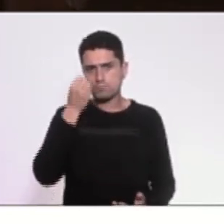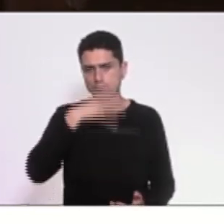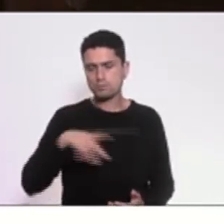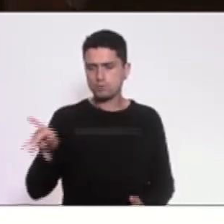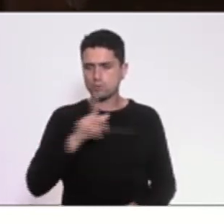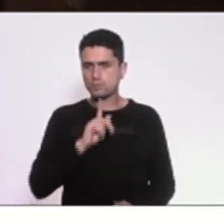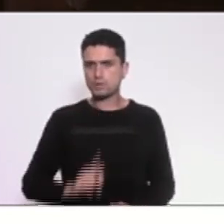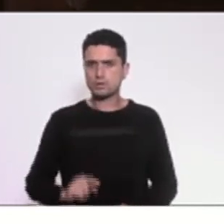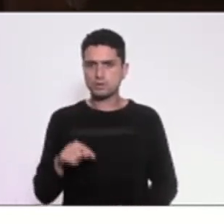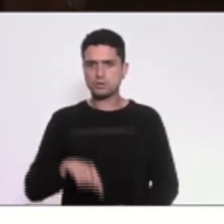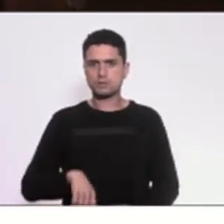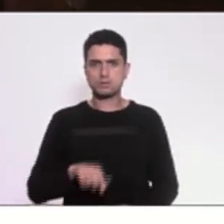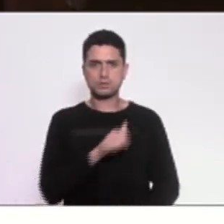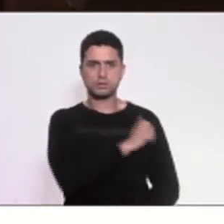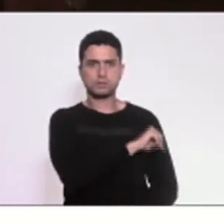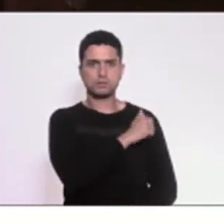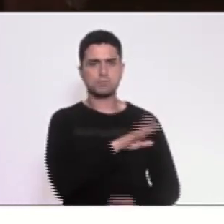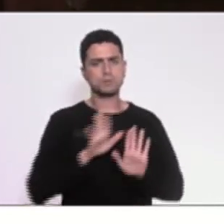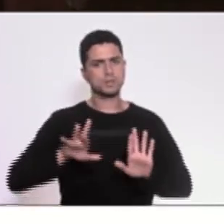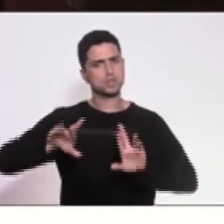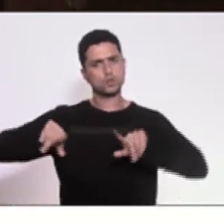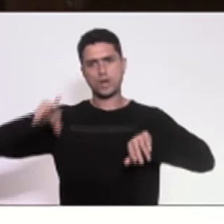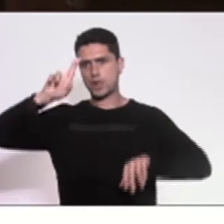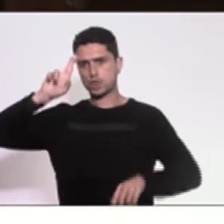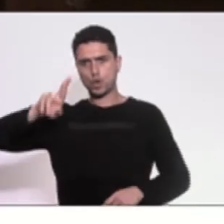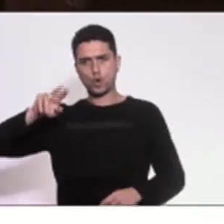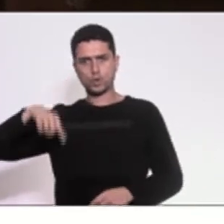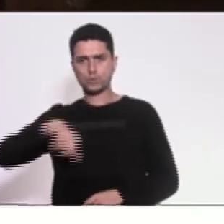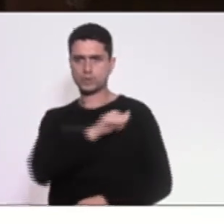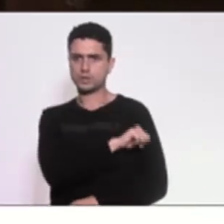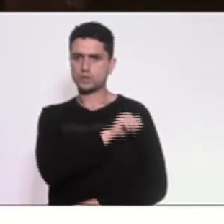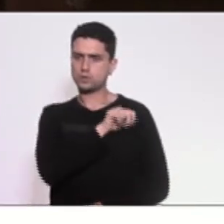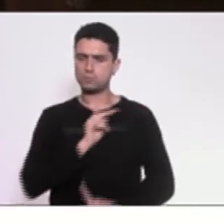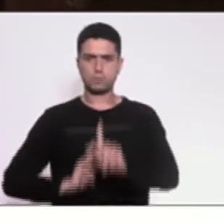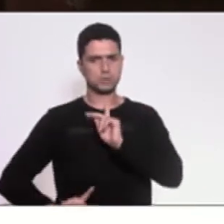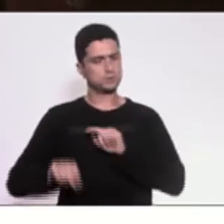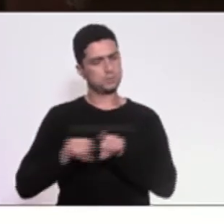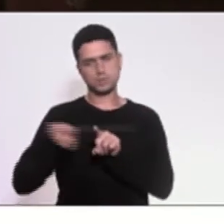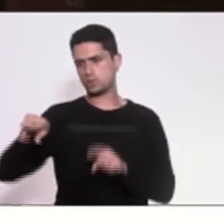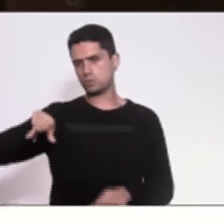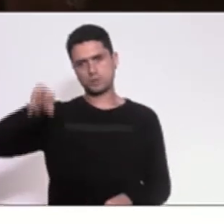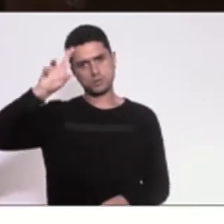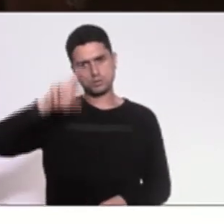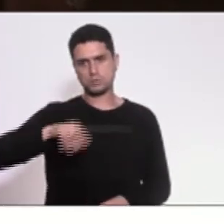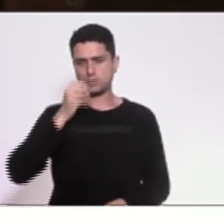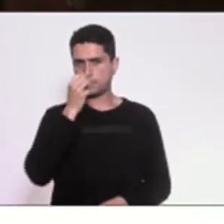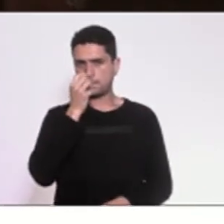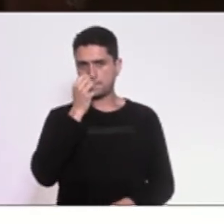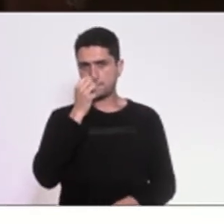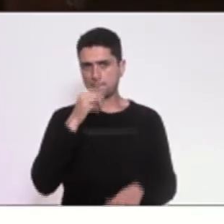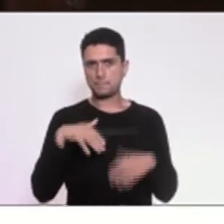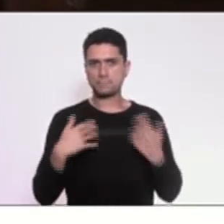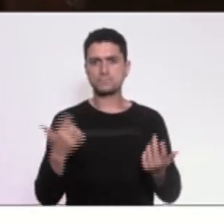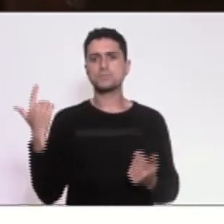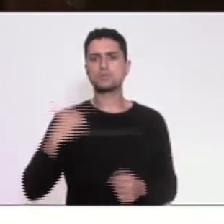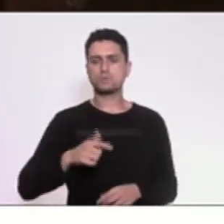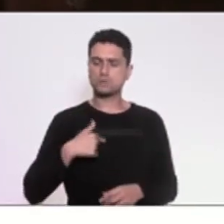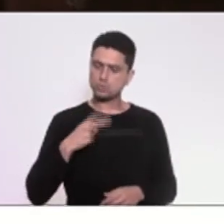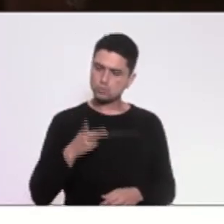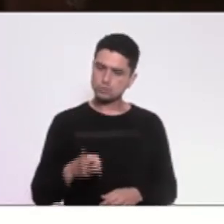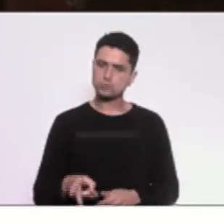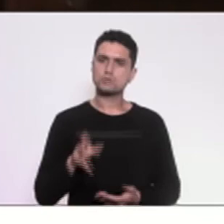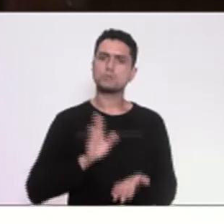governança do Estado, mas não é proprietário do Rio de Janeiro nem da sua população, portanto, faço aqui esse depoimento mais uma vez, vou continuar